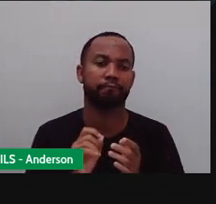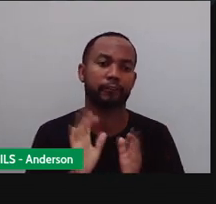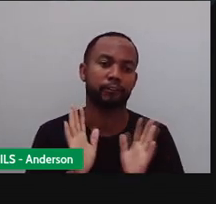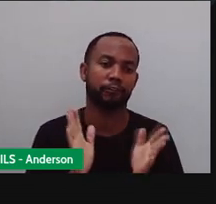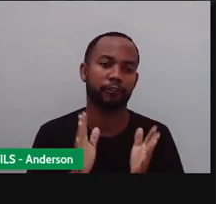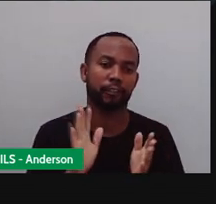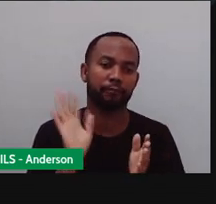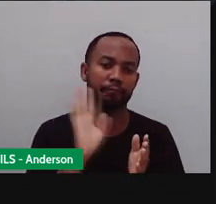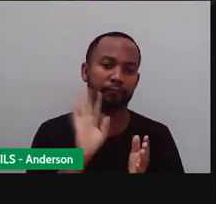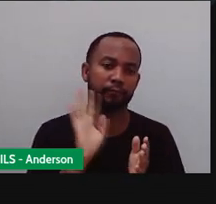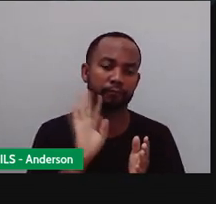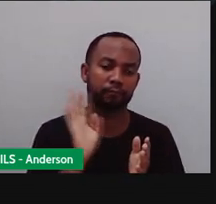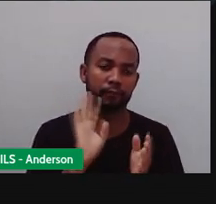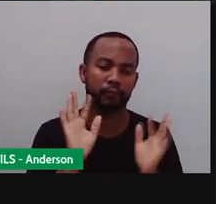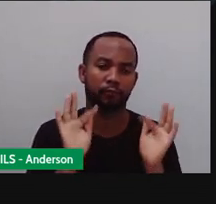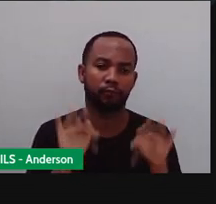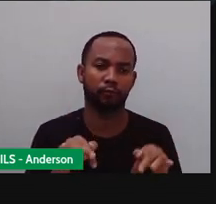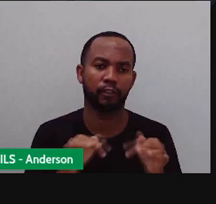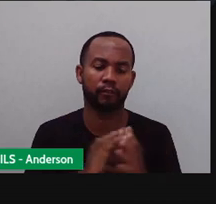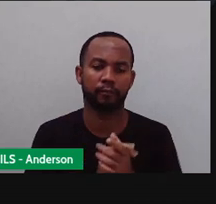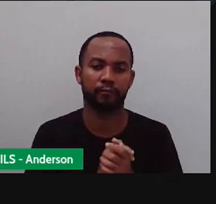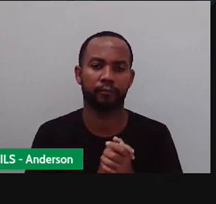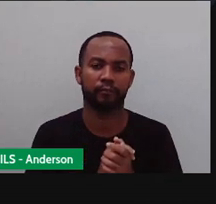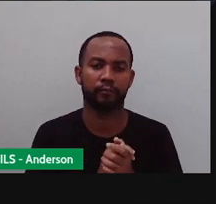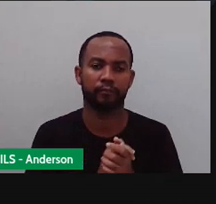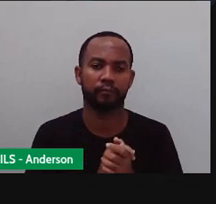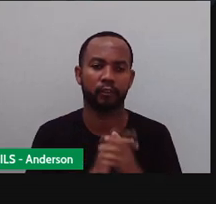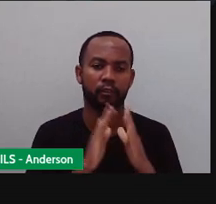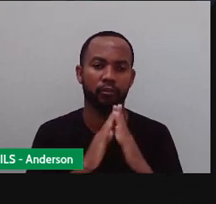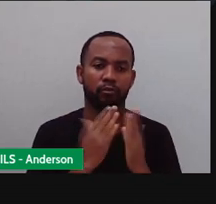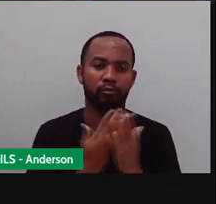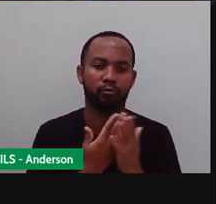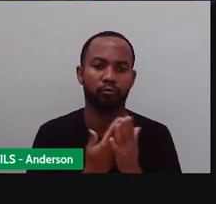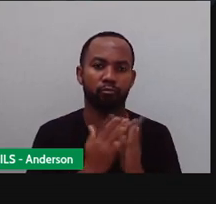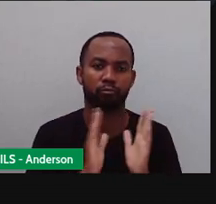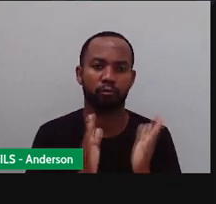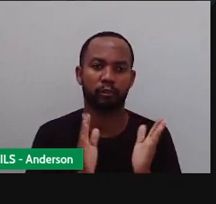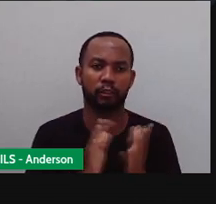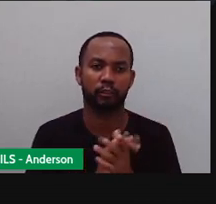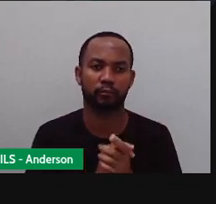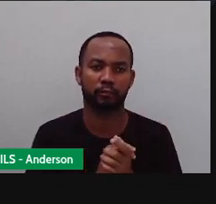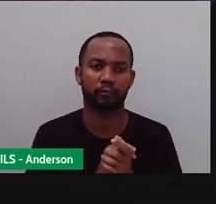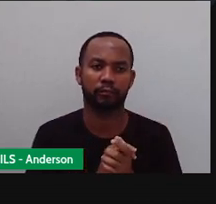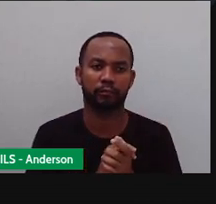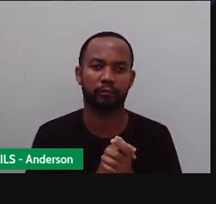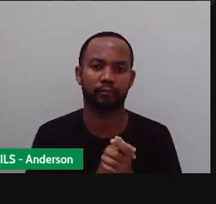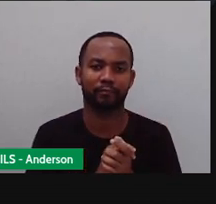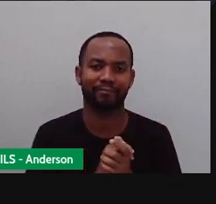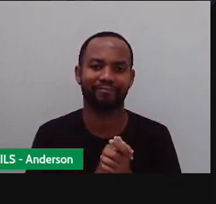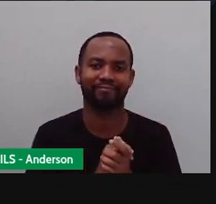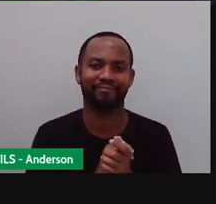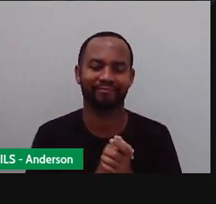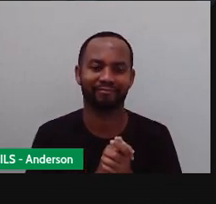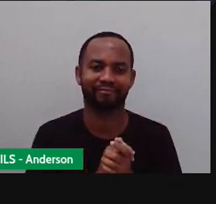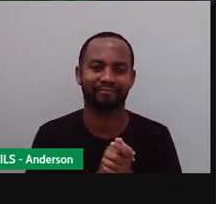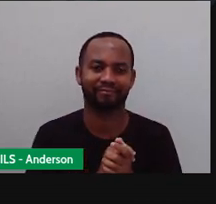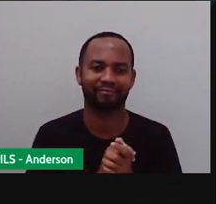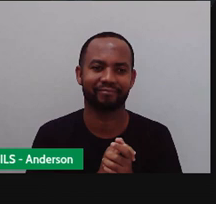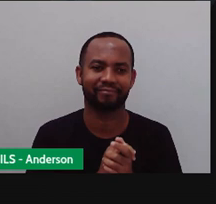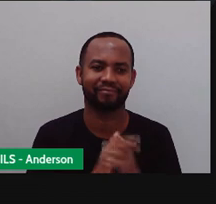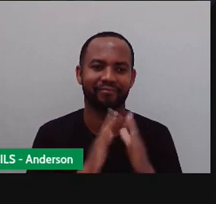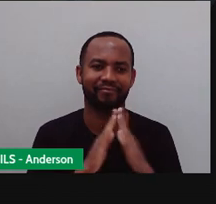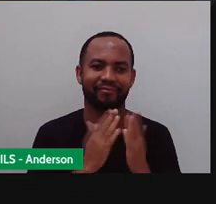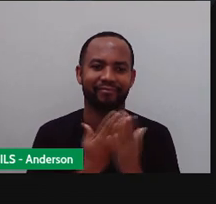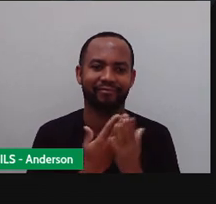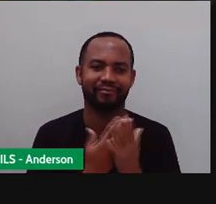simpática. Chegando ao final, Anderson. E mais uma aula. E tá chegando aquela aula que tá todo mundo esperando aí. A nossa aula